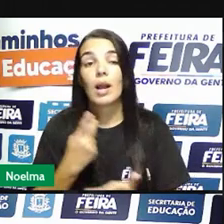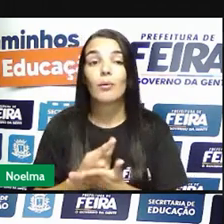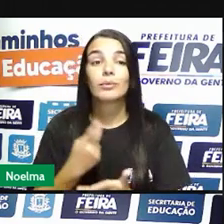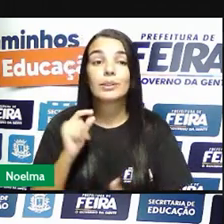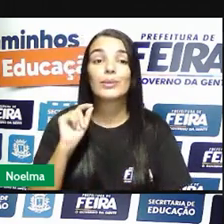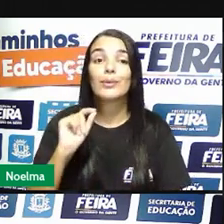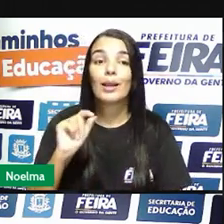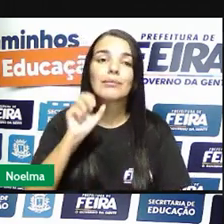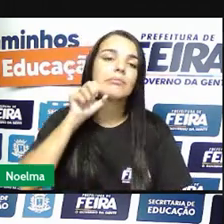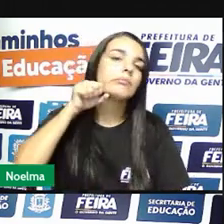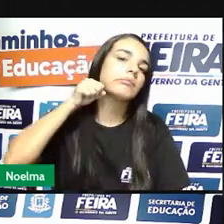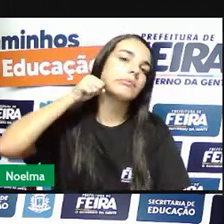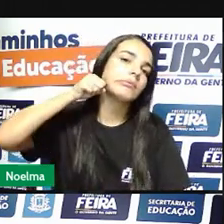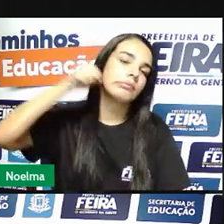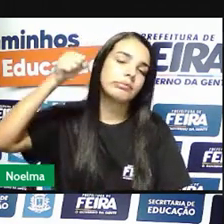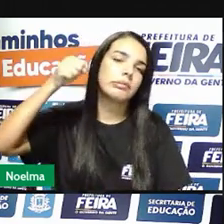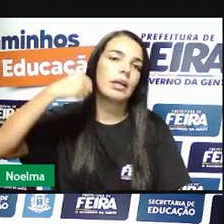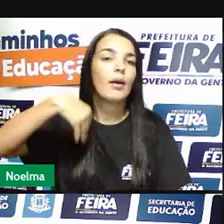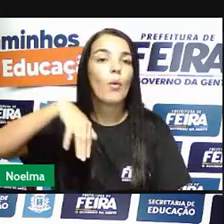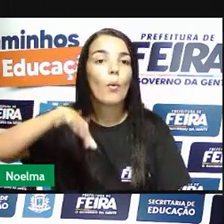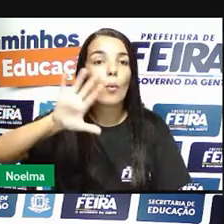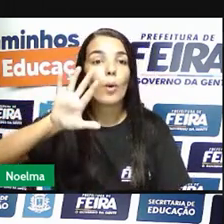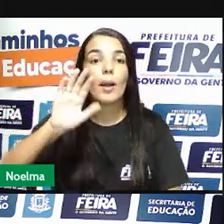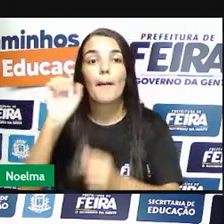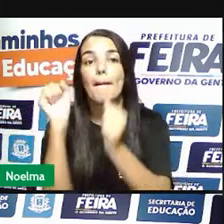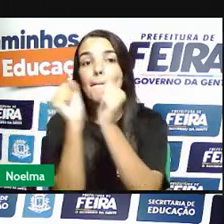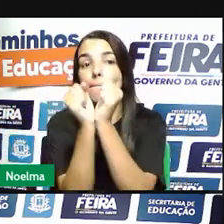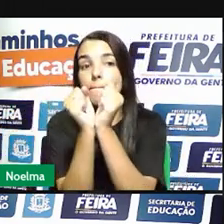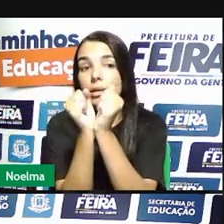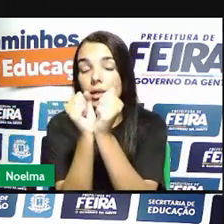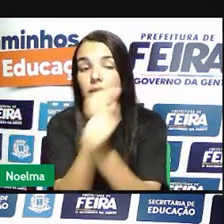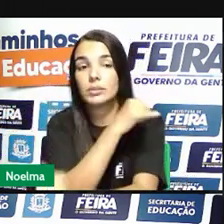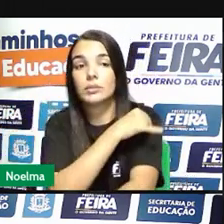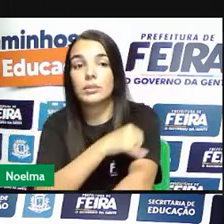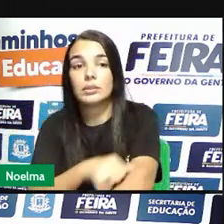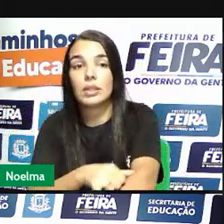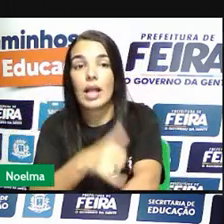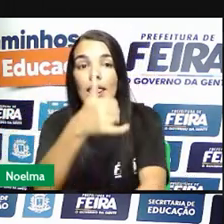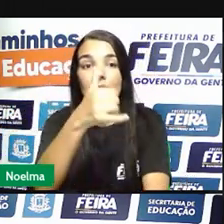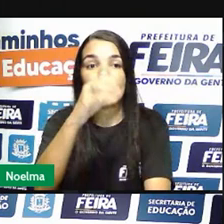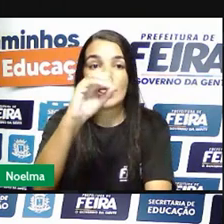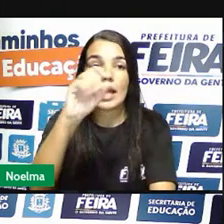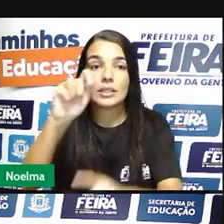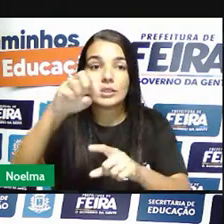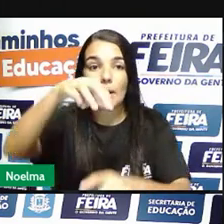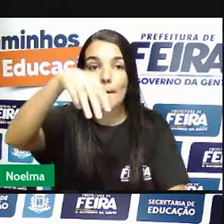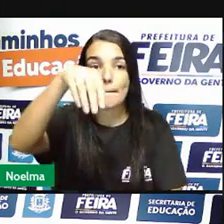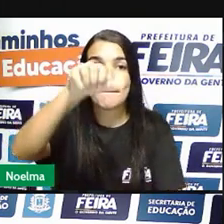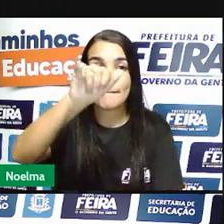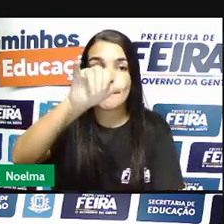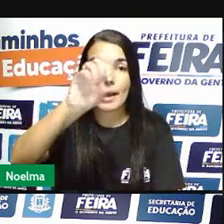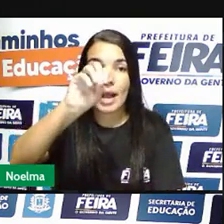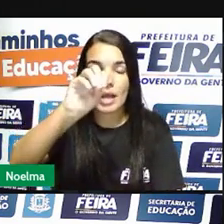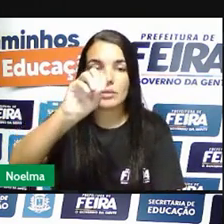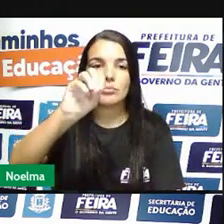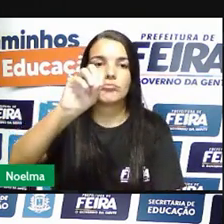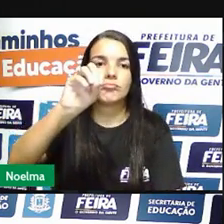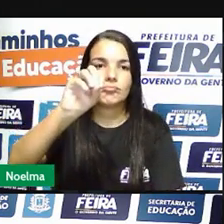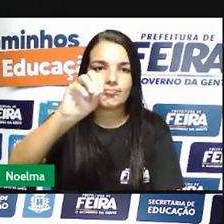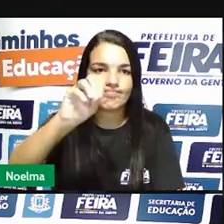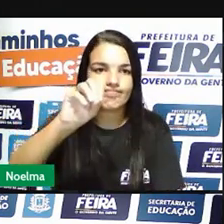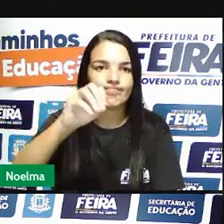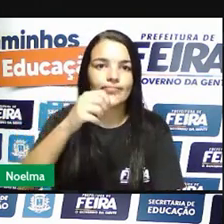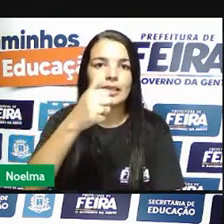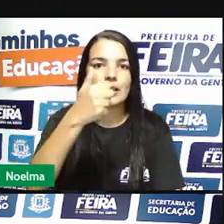Tiradentes ele foi preso no Rio de Janeiro no dia 10 de maio de 1789 após quase quatro anos de